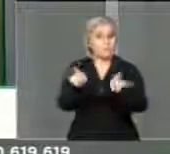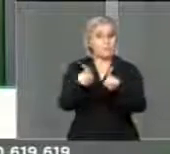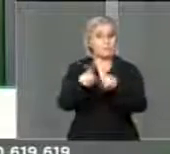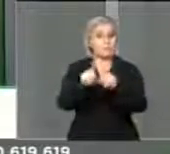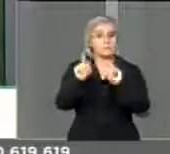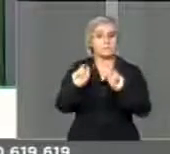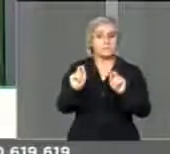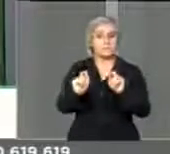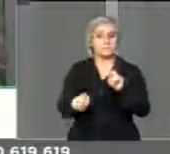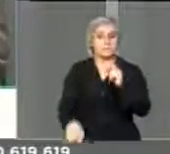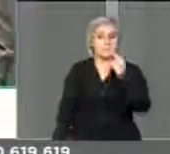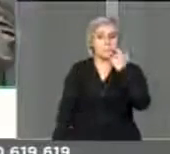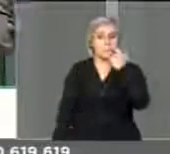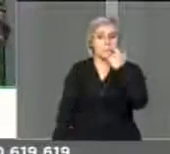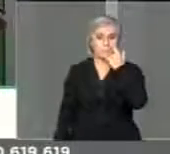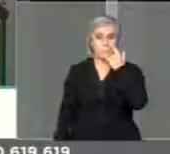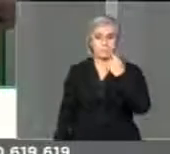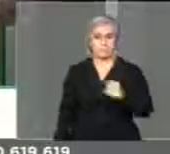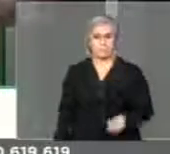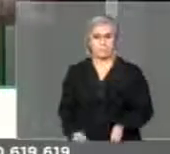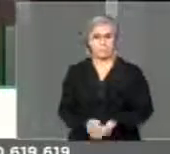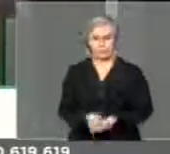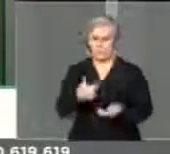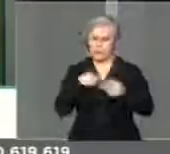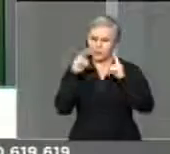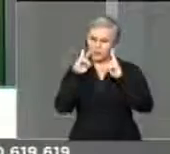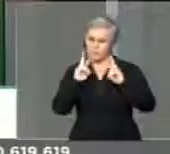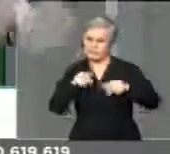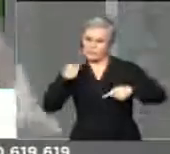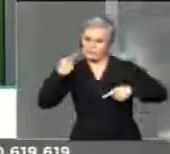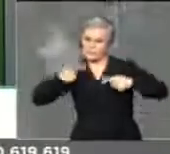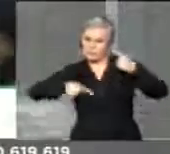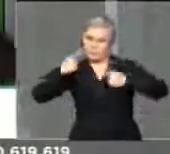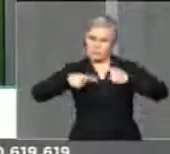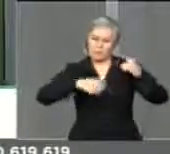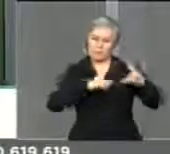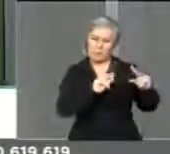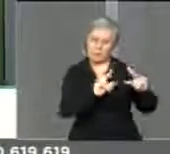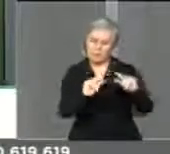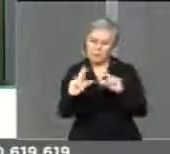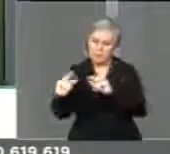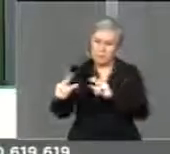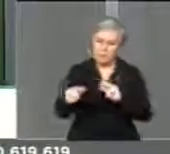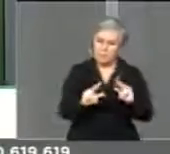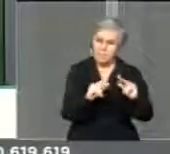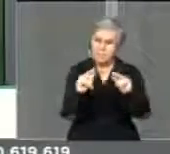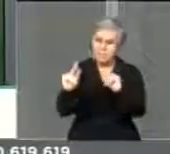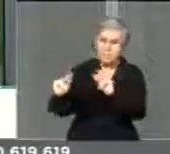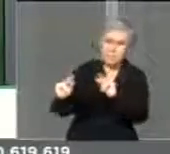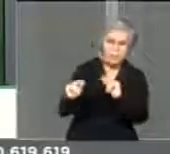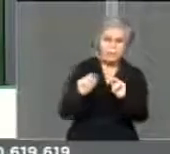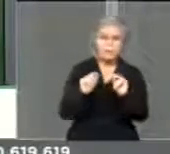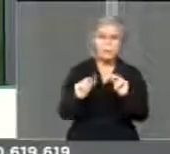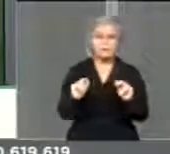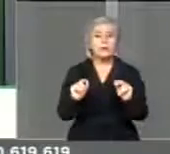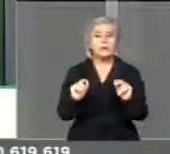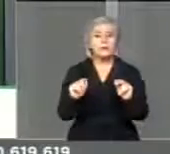que eu estou vendo uma discussão muito intensa em relação